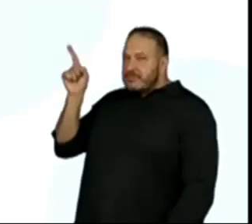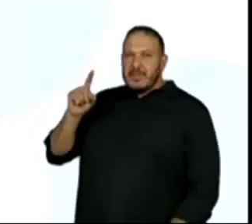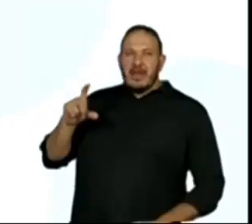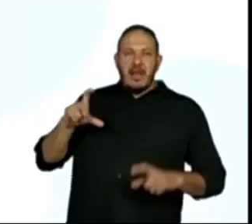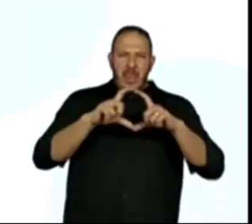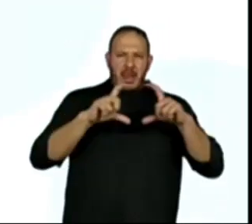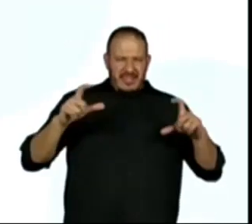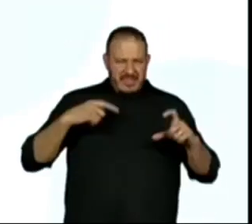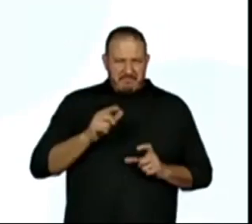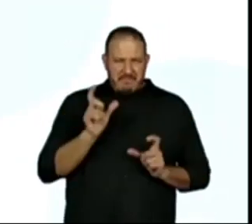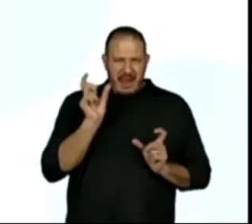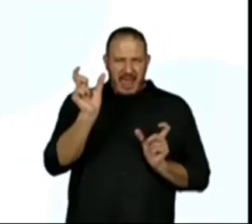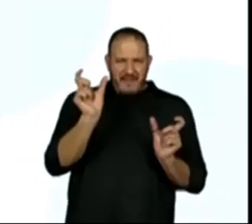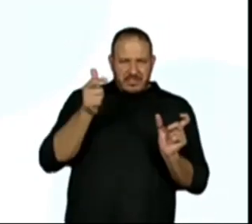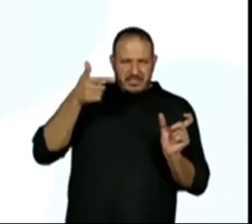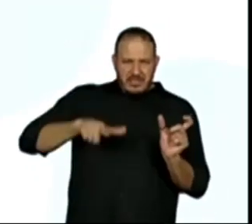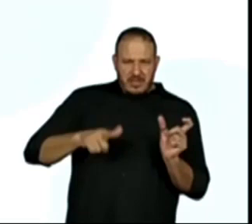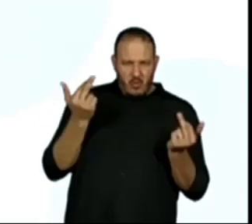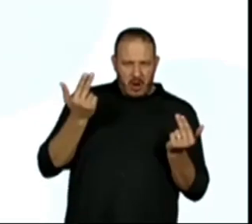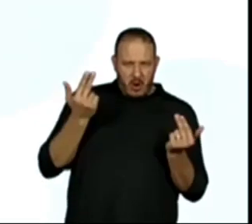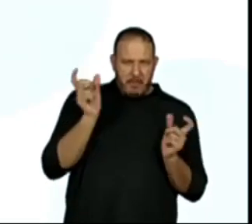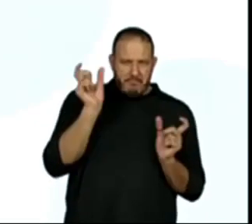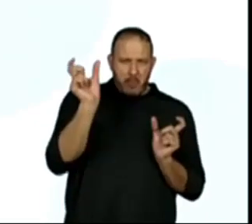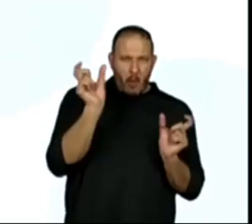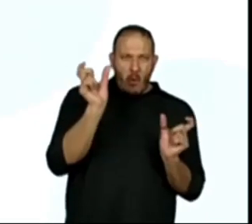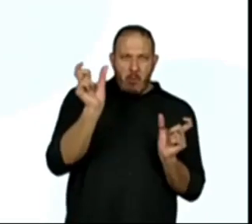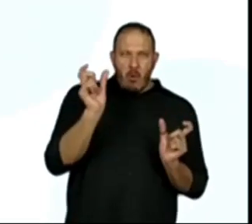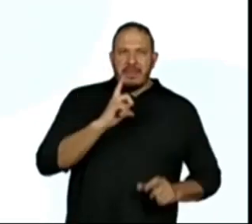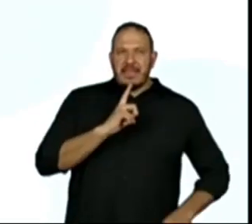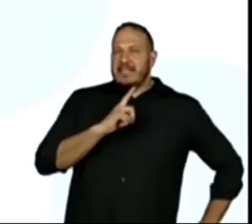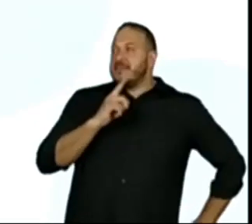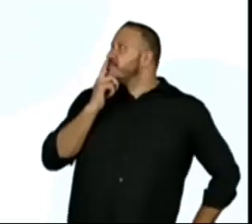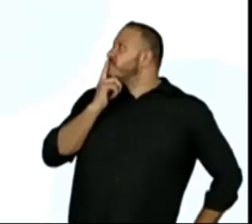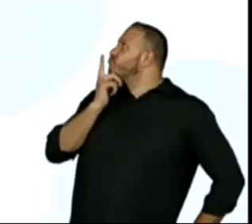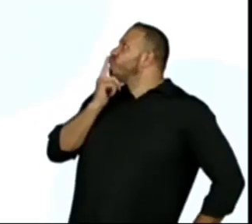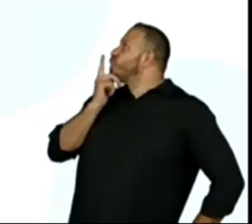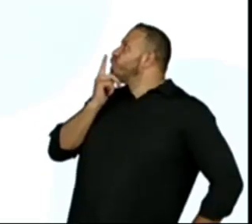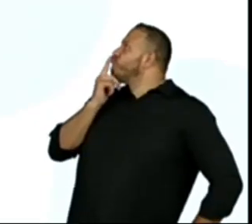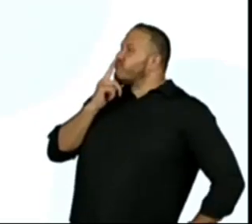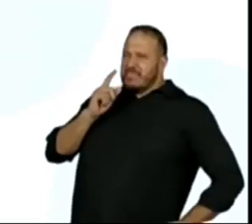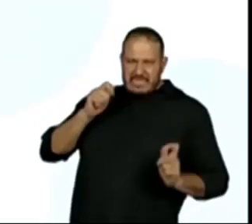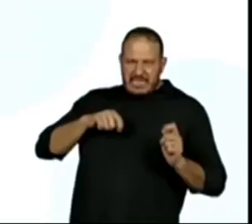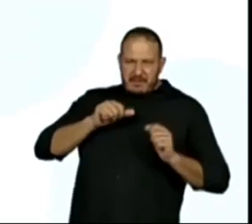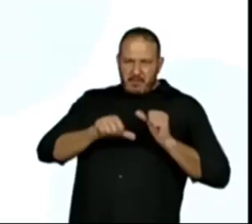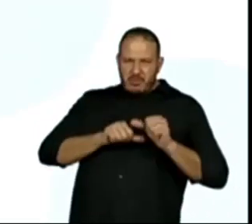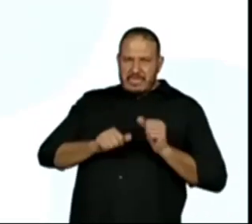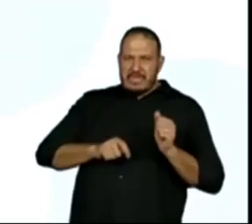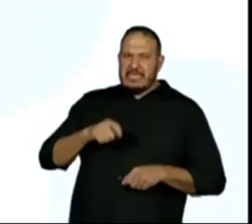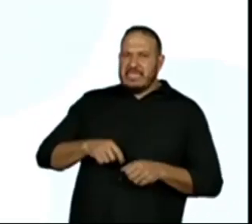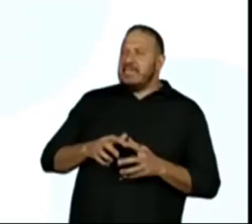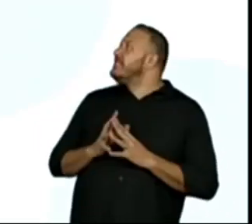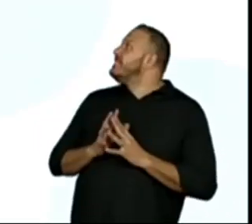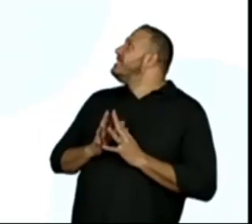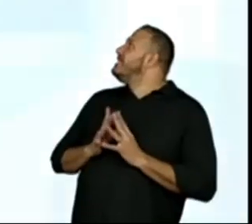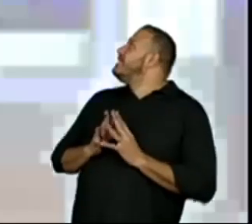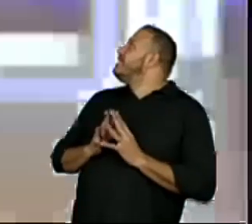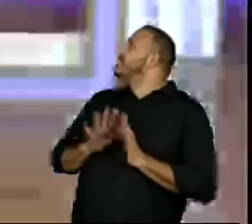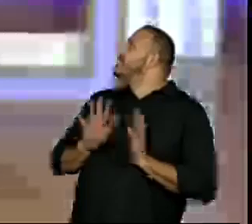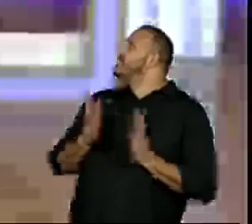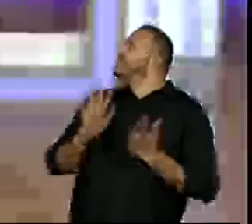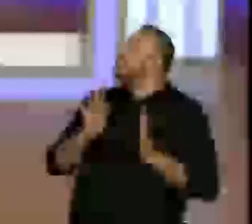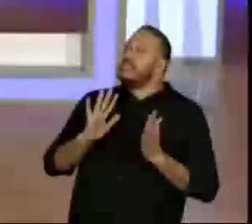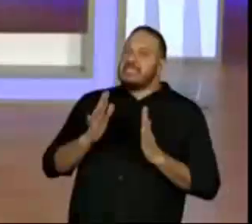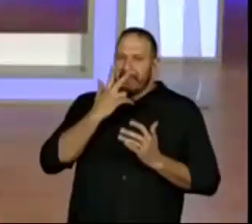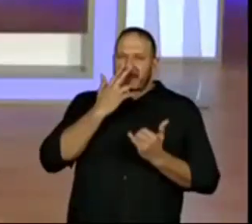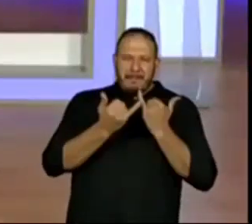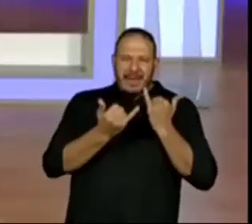repetida neste parágrafo, que nós poderíamos mudar. Está bem parecido com relação ao que